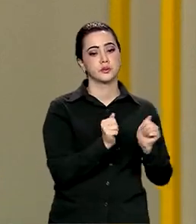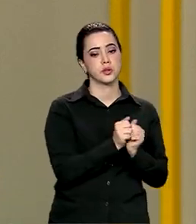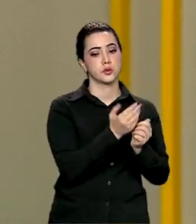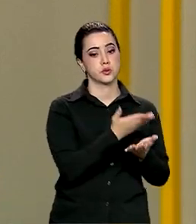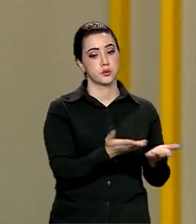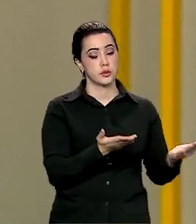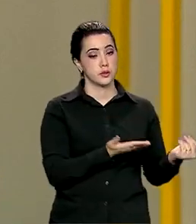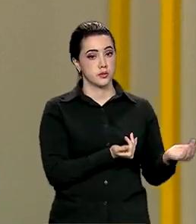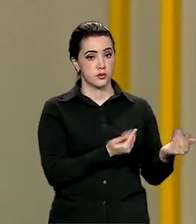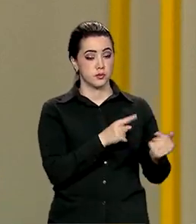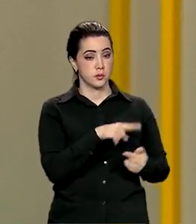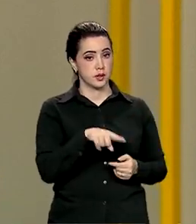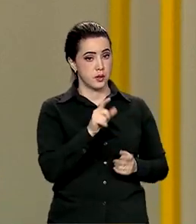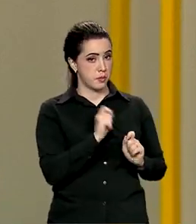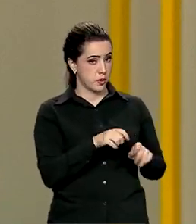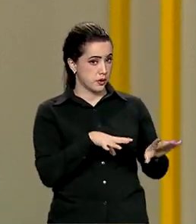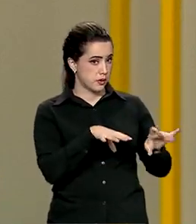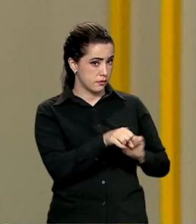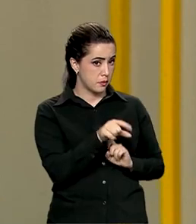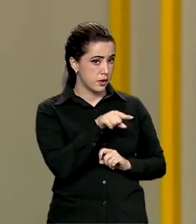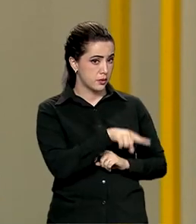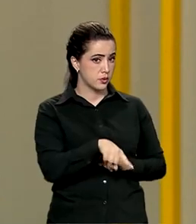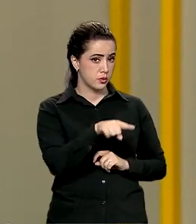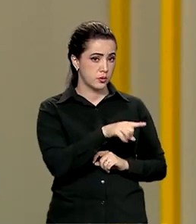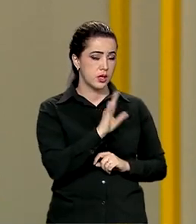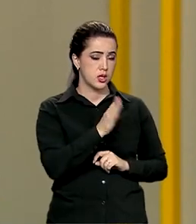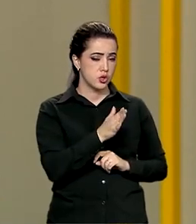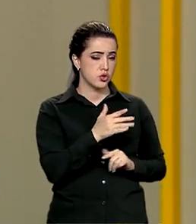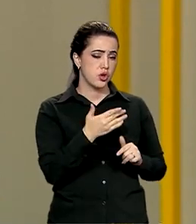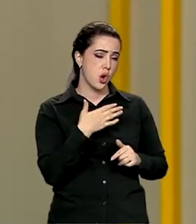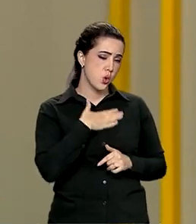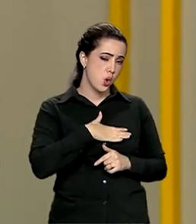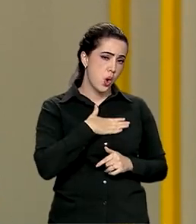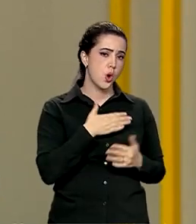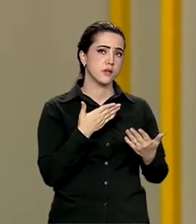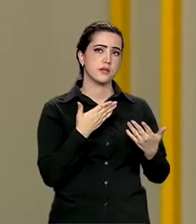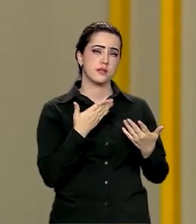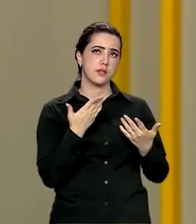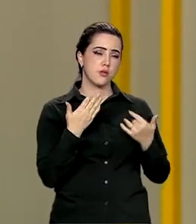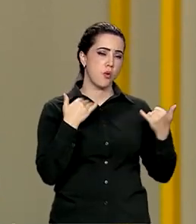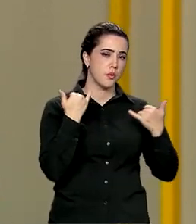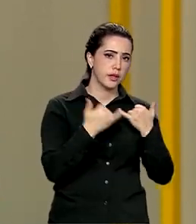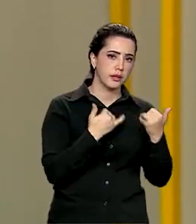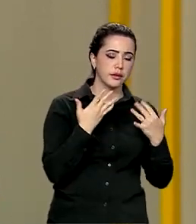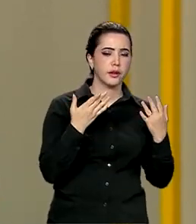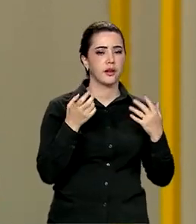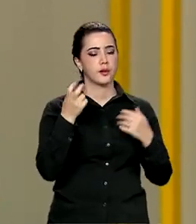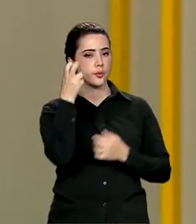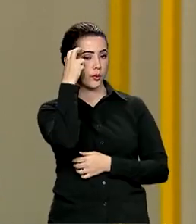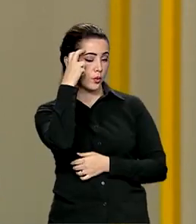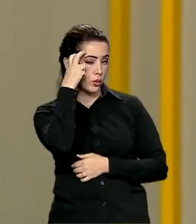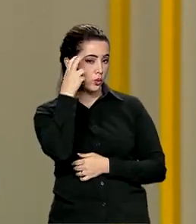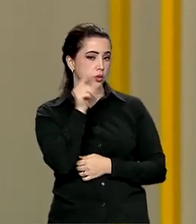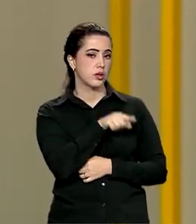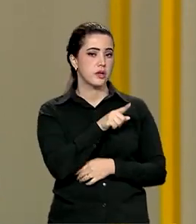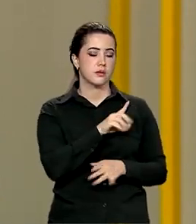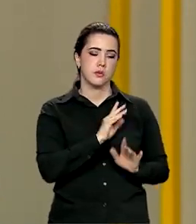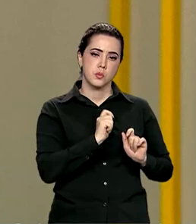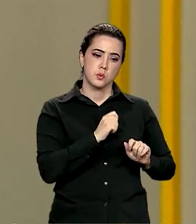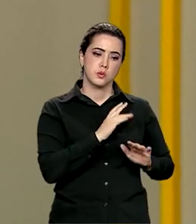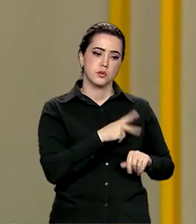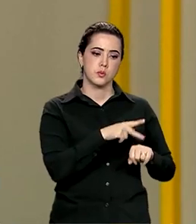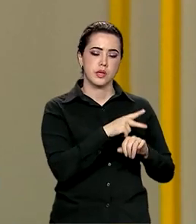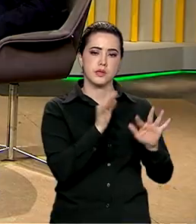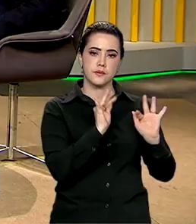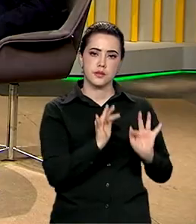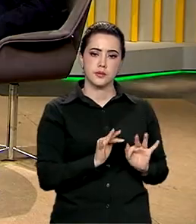jovem para que ele possa se formar naquilo que ele já exerce, como lazer, como cultura, essa produção possibilita um país muito